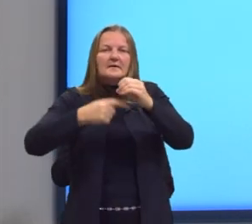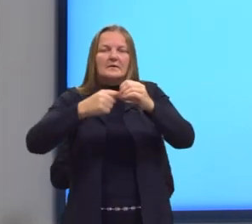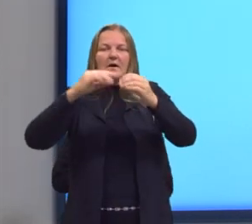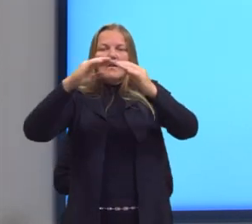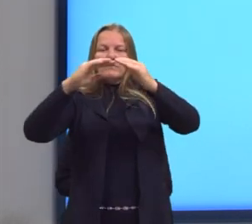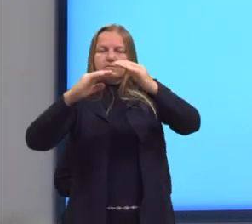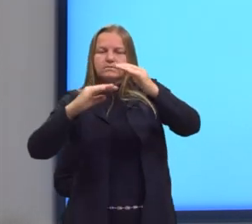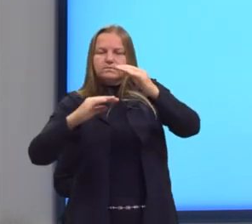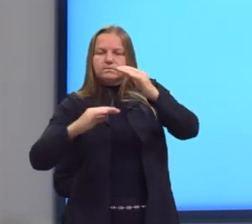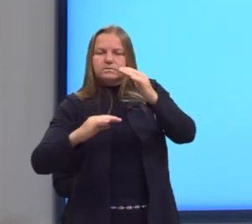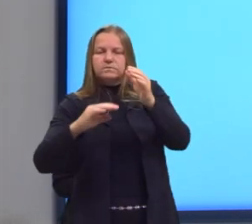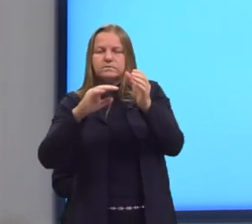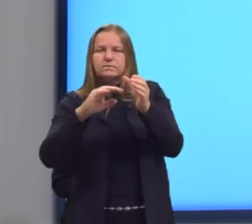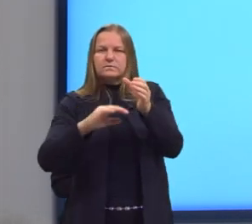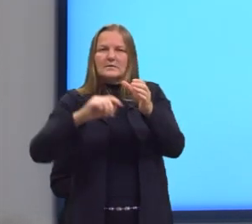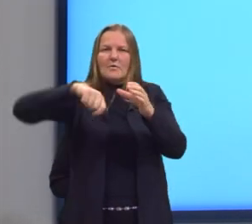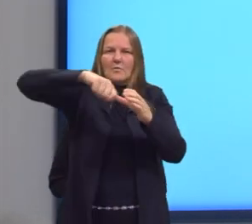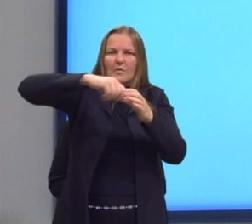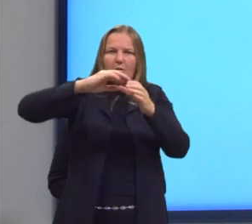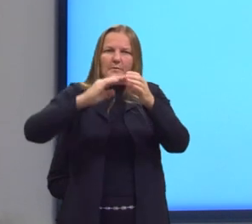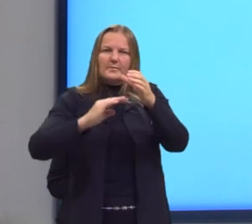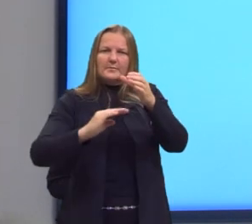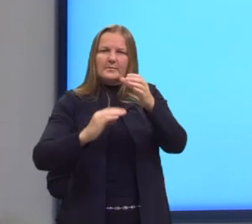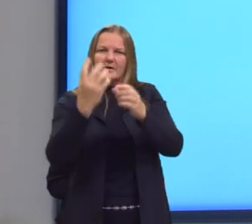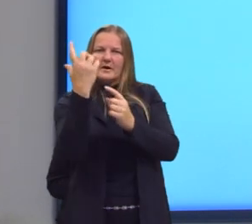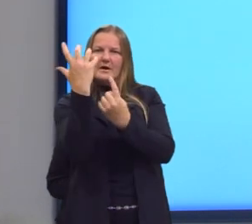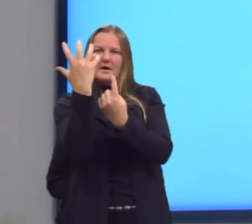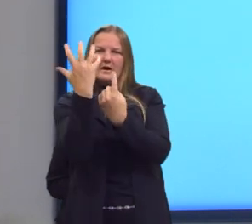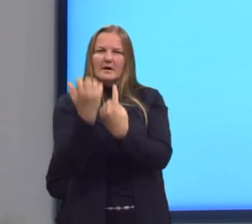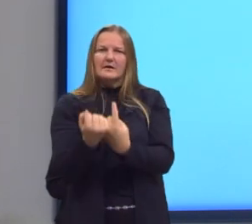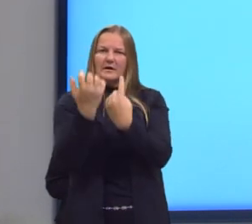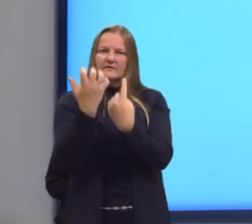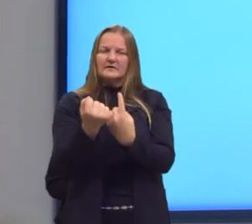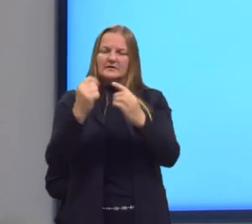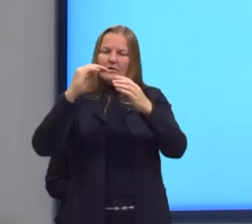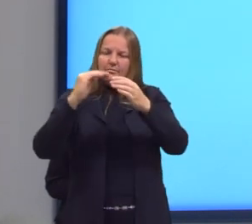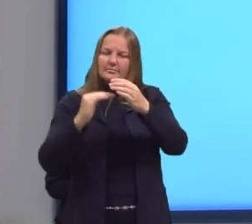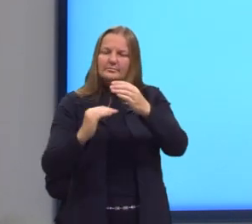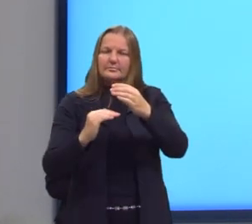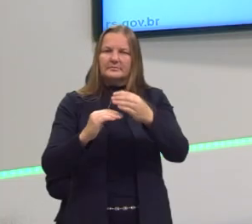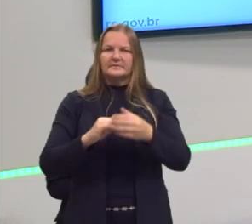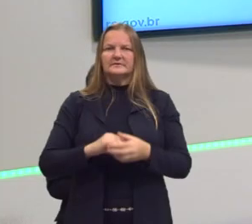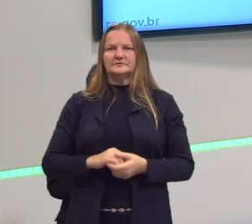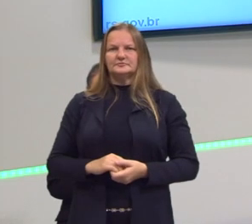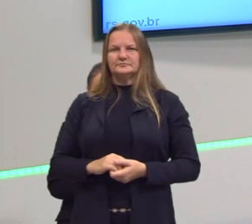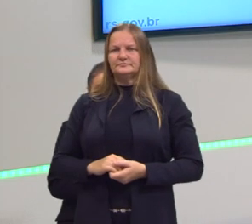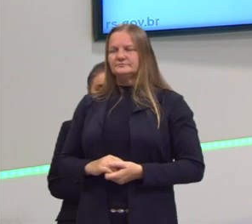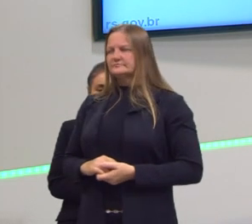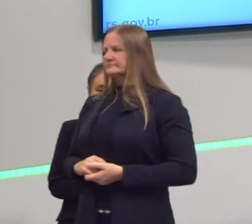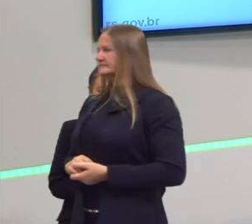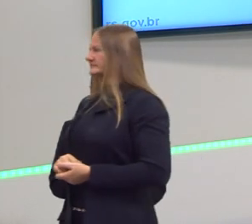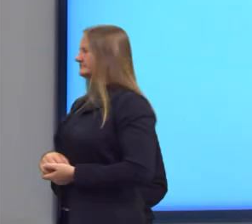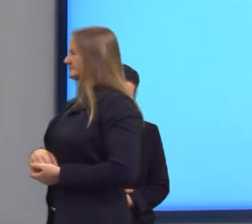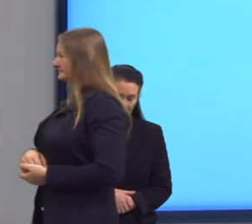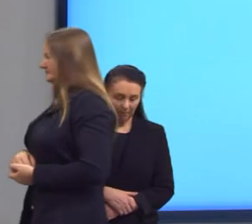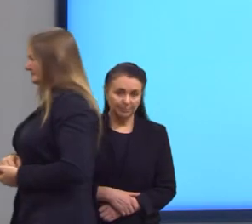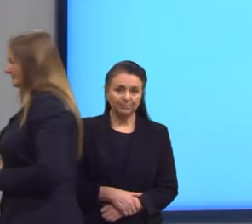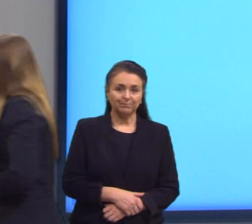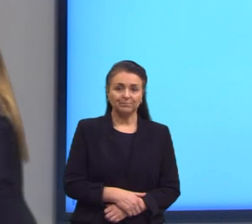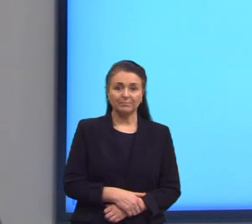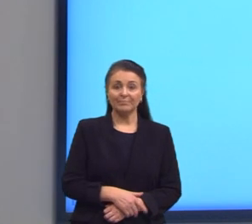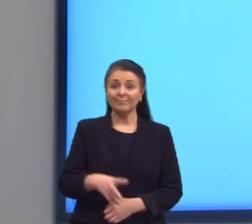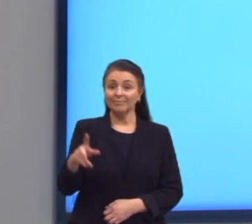rapidamente com a ação da gravidade e são separadas facilmente por filtração. Aqui um